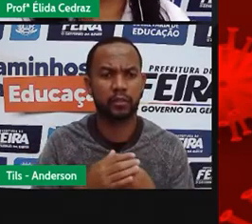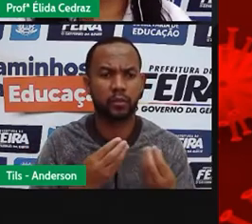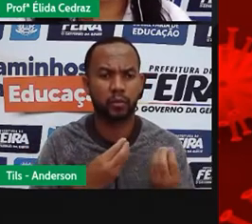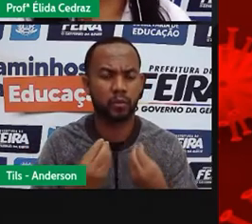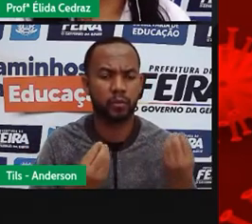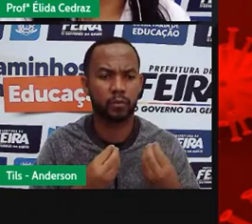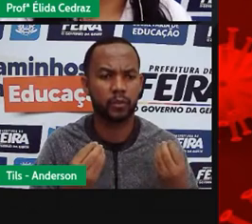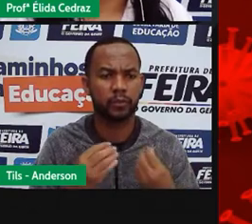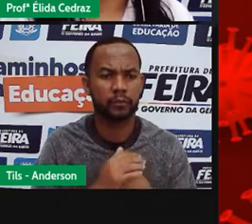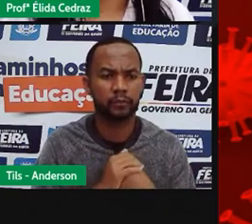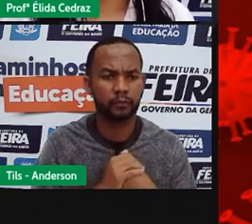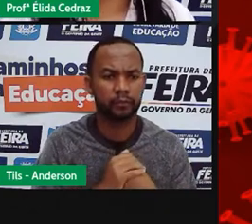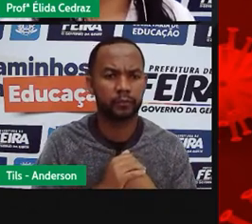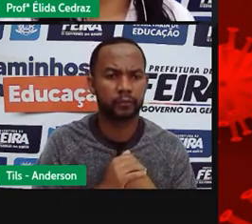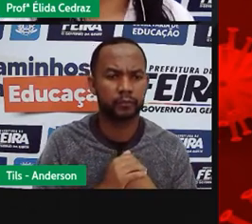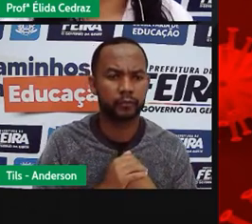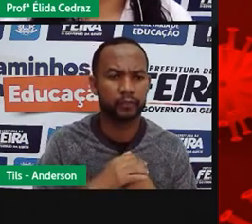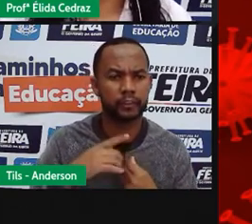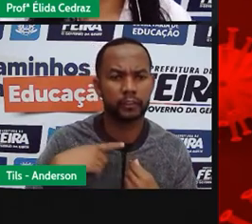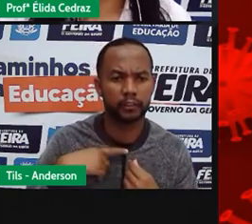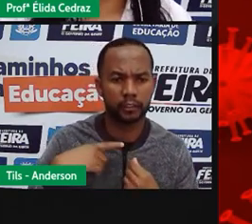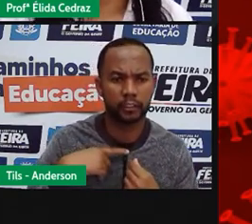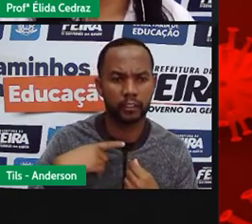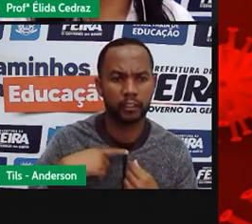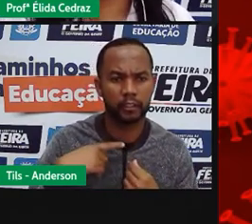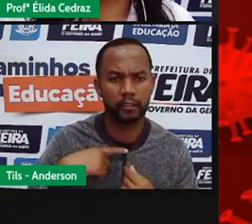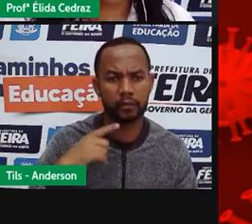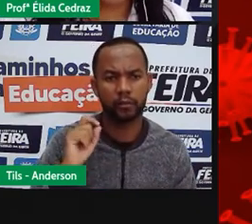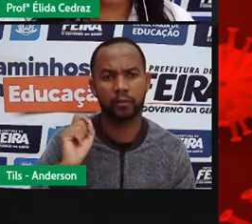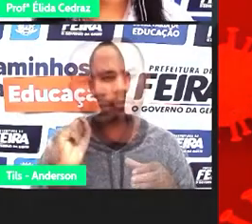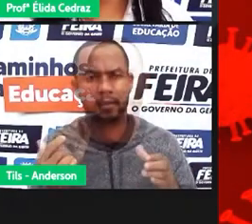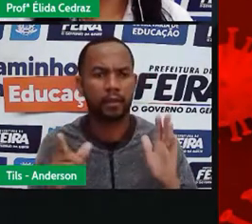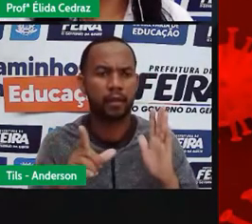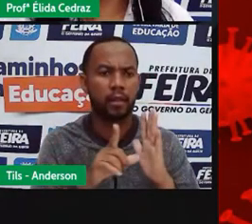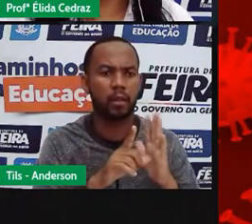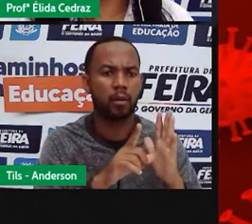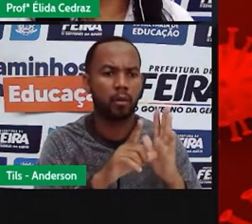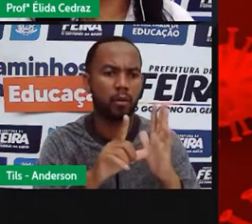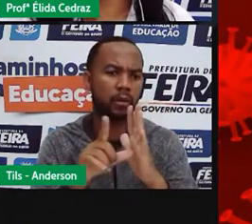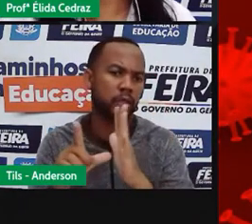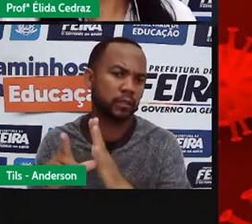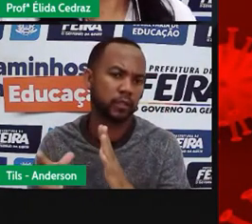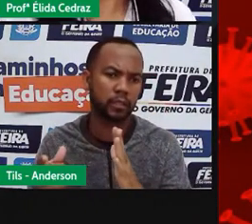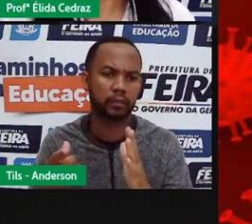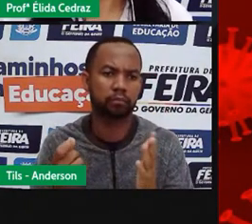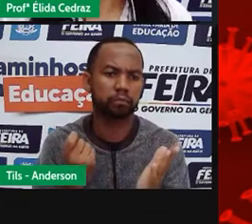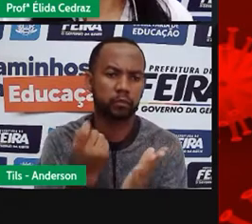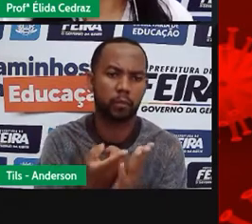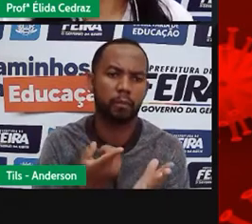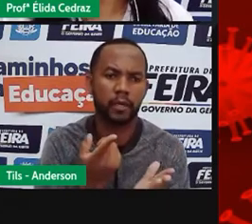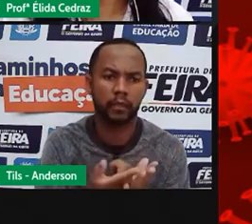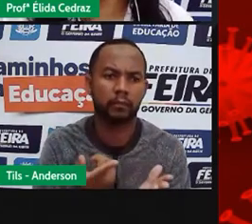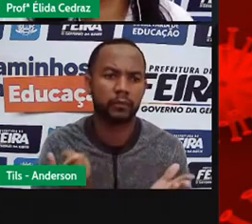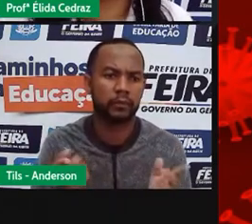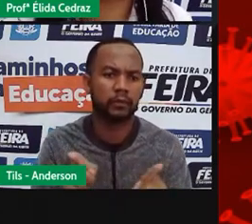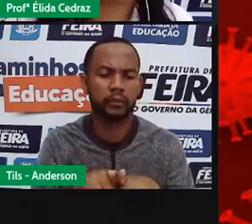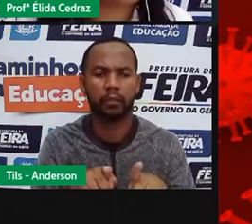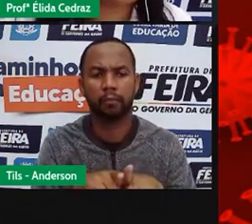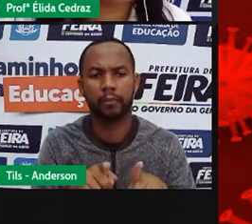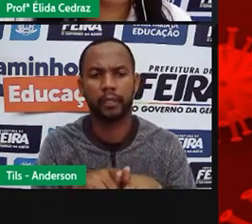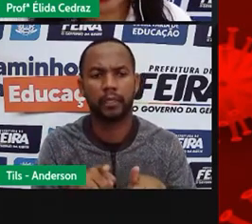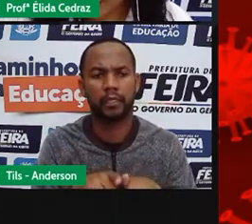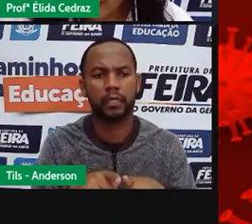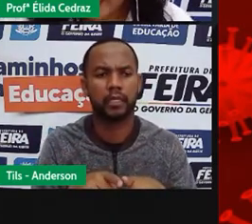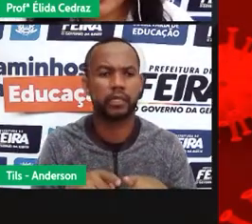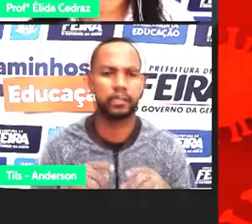comércios fechados, nós tivemos a opção dos delíveres. E o que acontece? Nós recebemos a nossa mercadoria, o